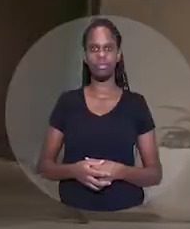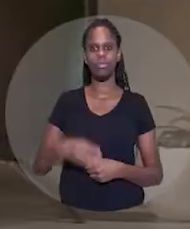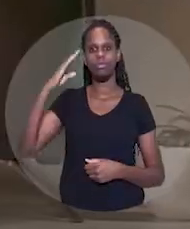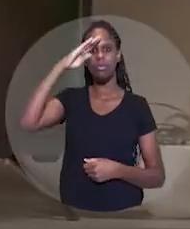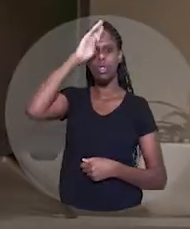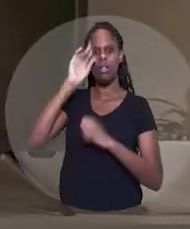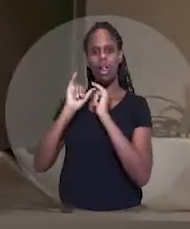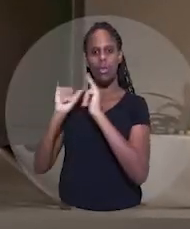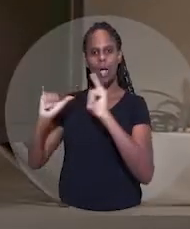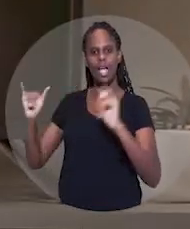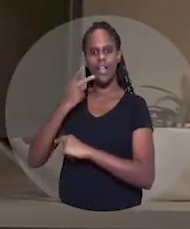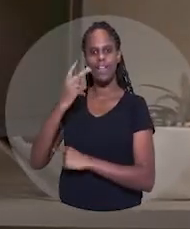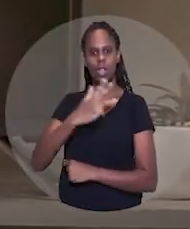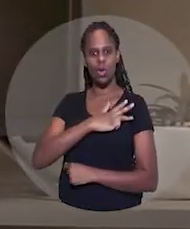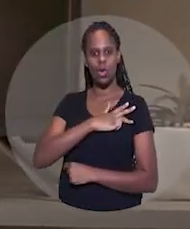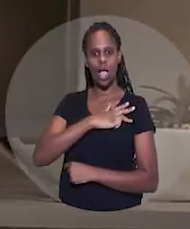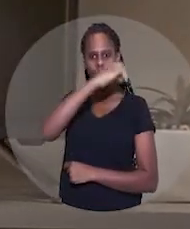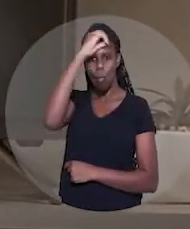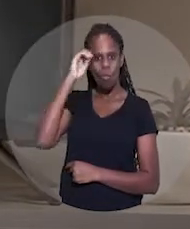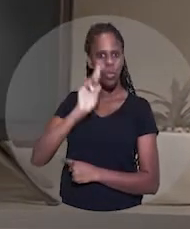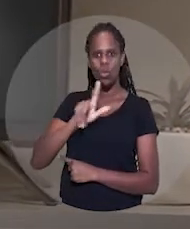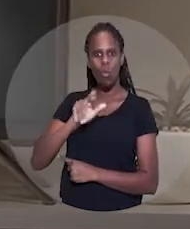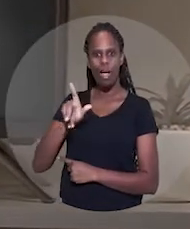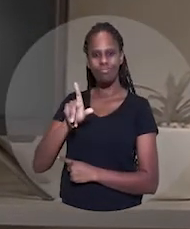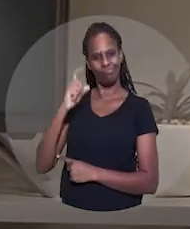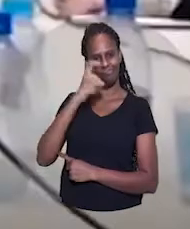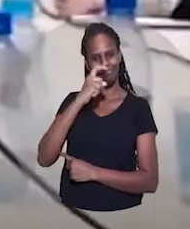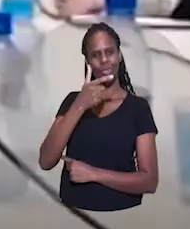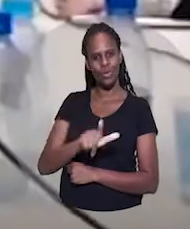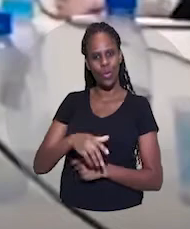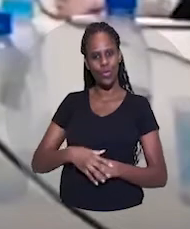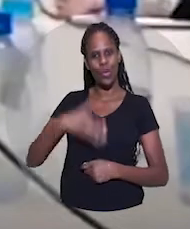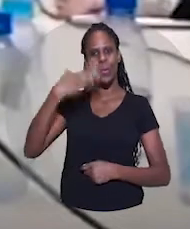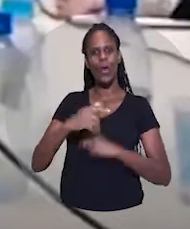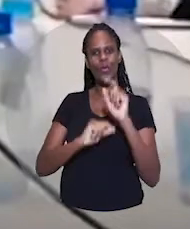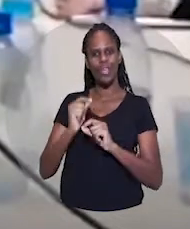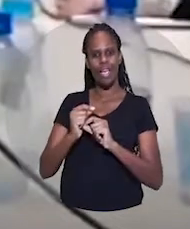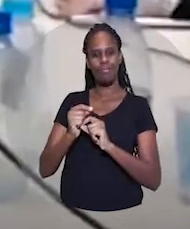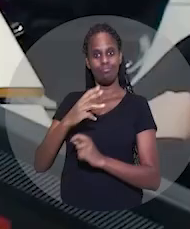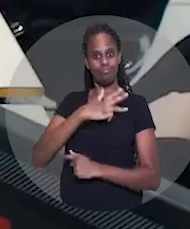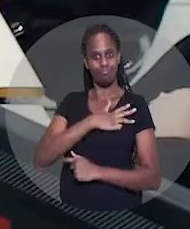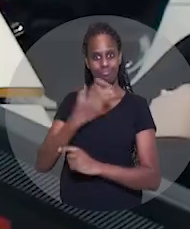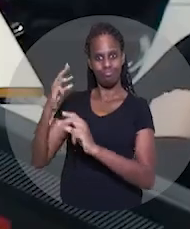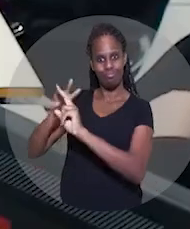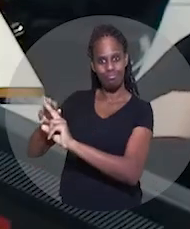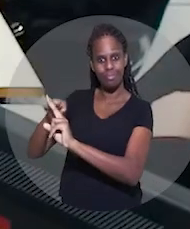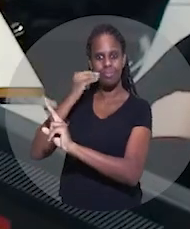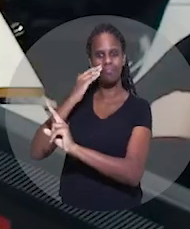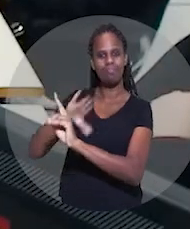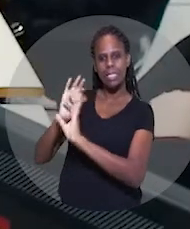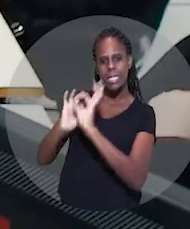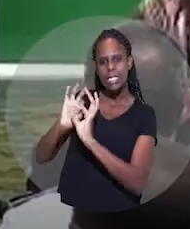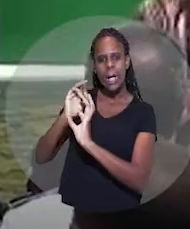A propaganda de Bolsonaro fala que Lula não é inocente. Mais uma mentira. Está provado que a prisão foi uma grande armação para tirar